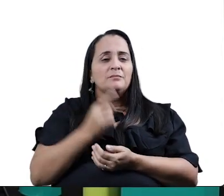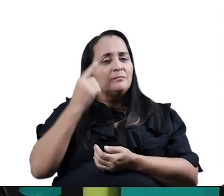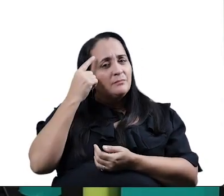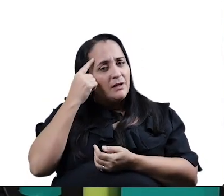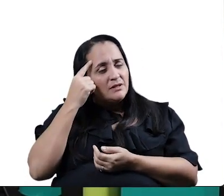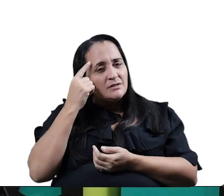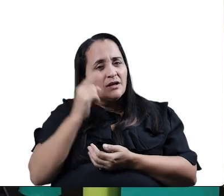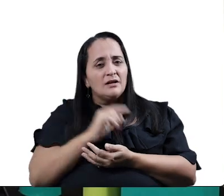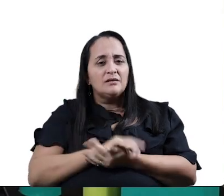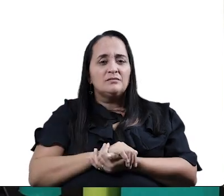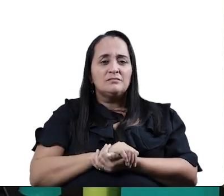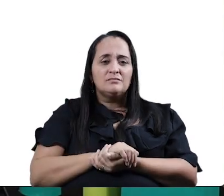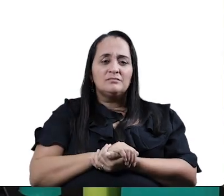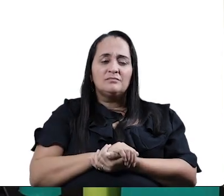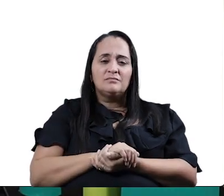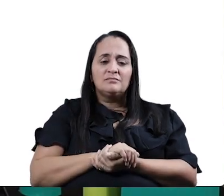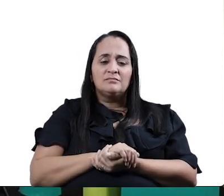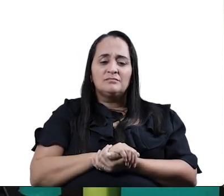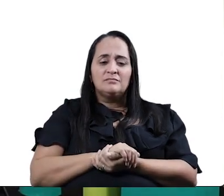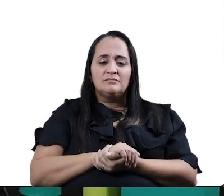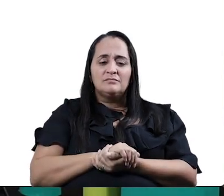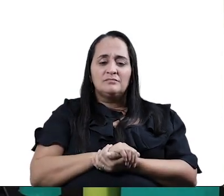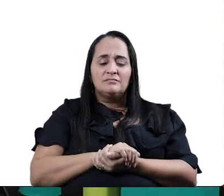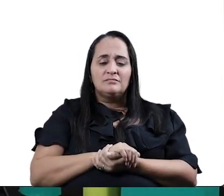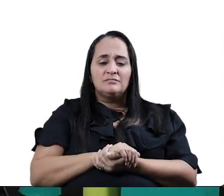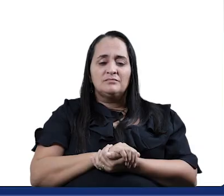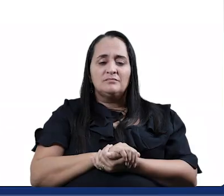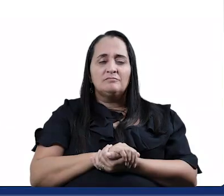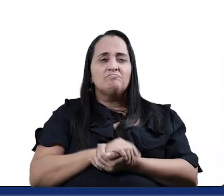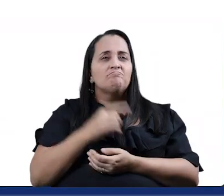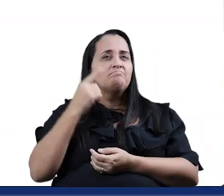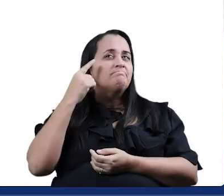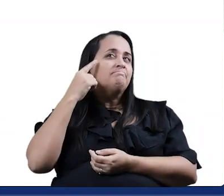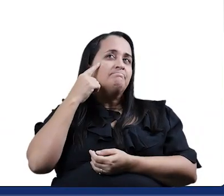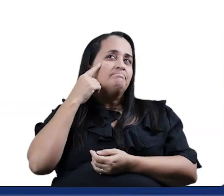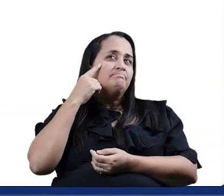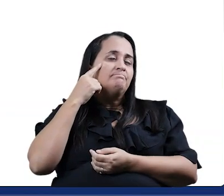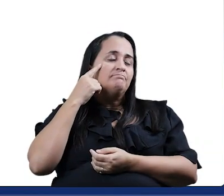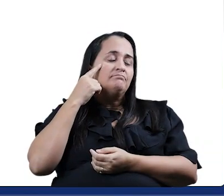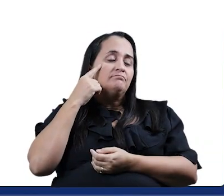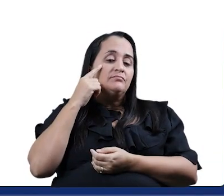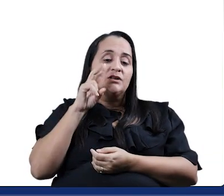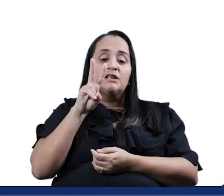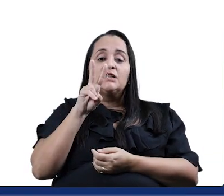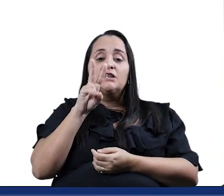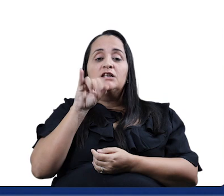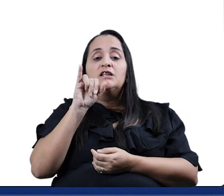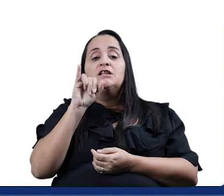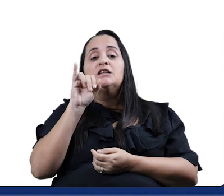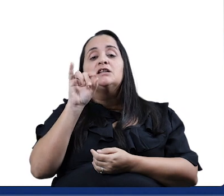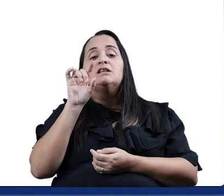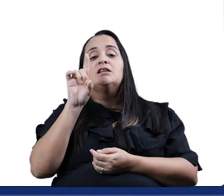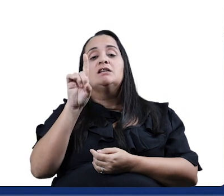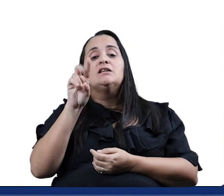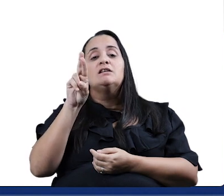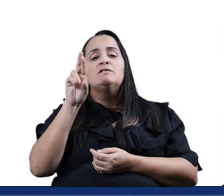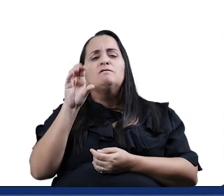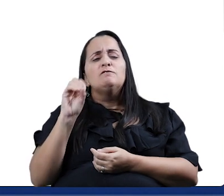Pense aí. Tunel. Ah, e vidro, gente? Olha a palavra vidro.